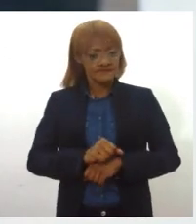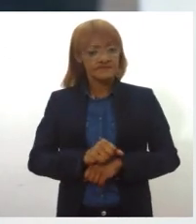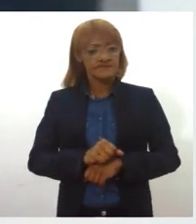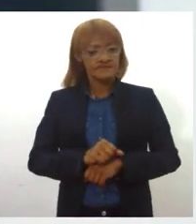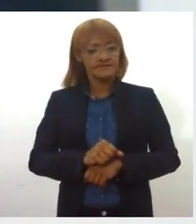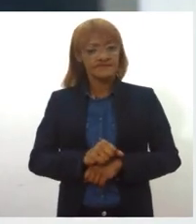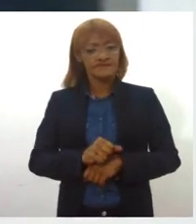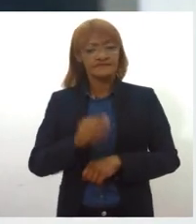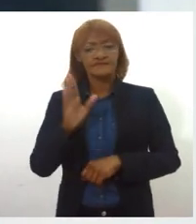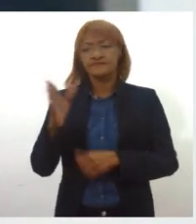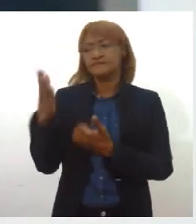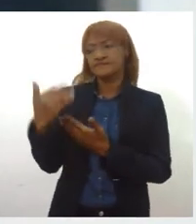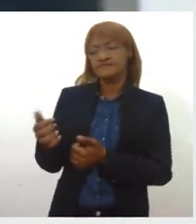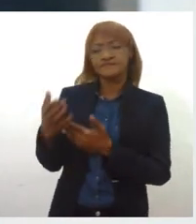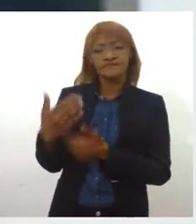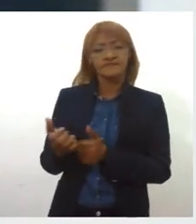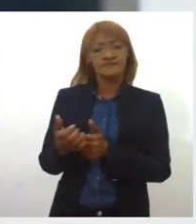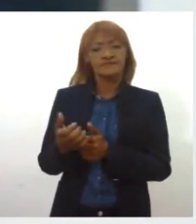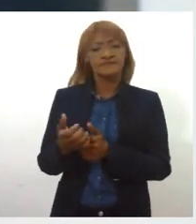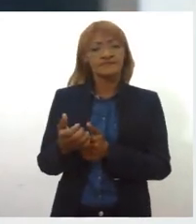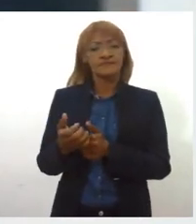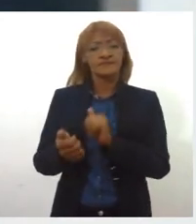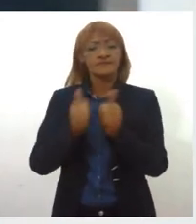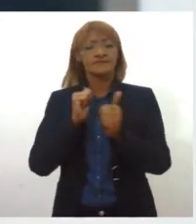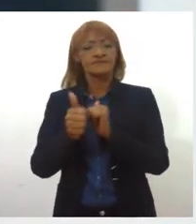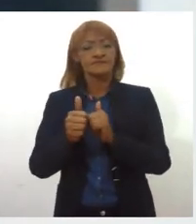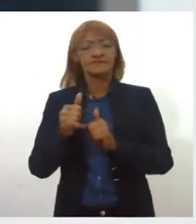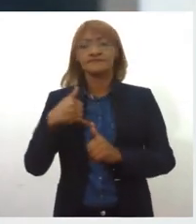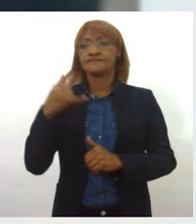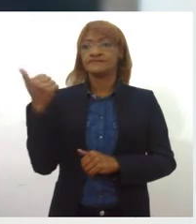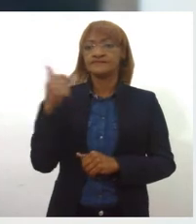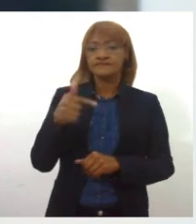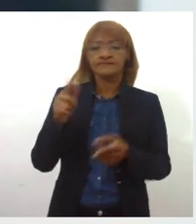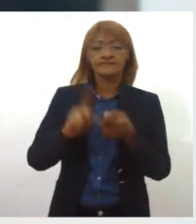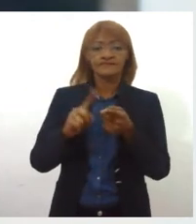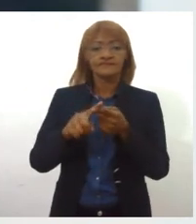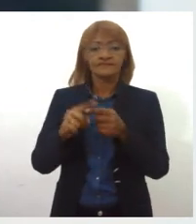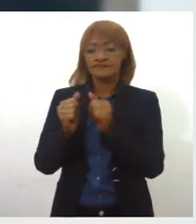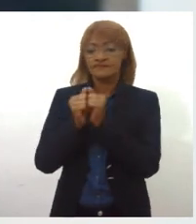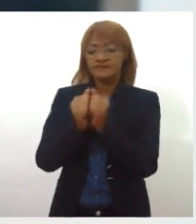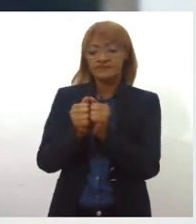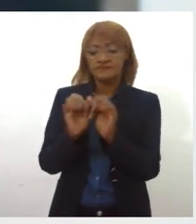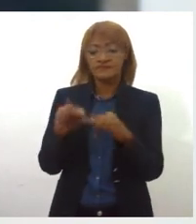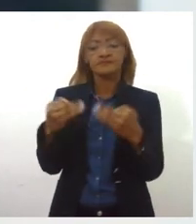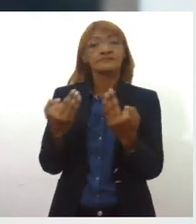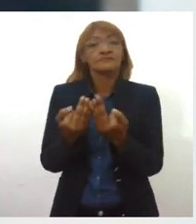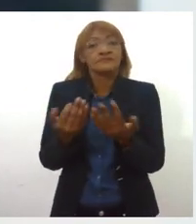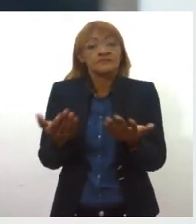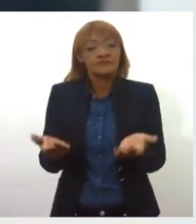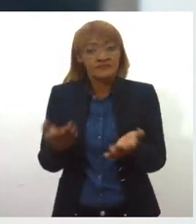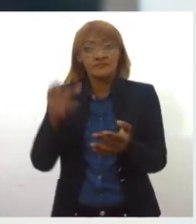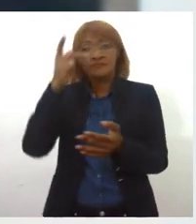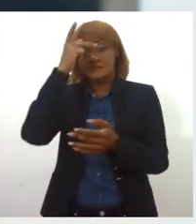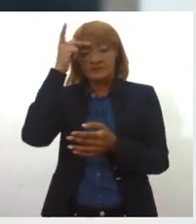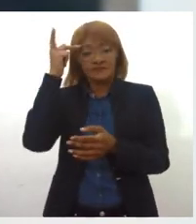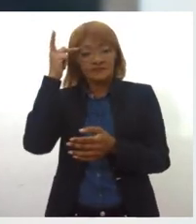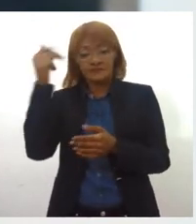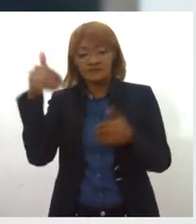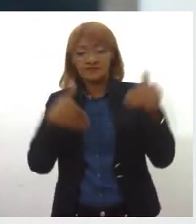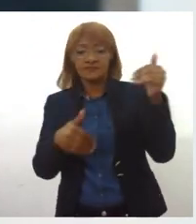atletas jovens de 15 a 17 anos, muitos deles também vêm acompanhados de suas famílias, né, então são pessoas que vêm para cá,